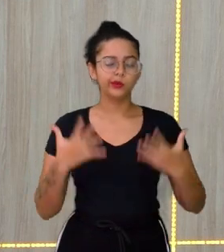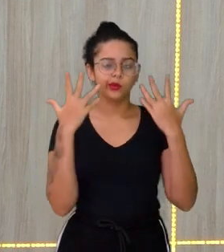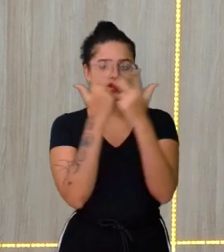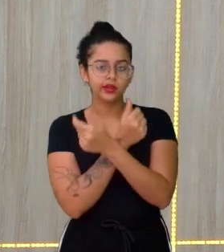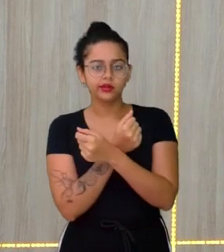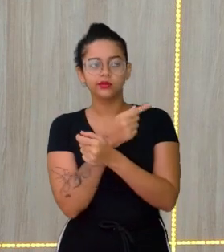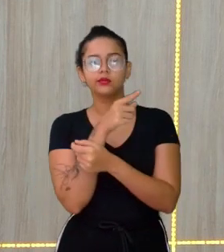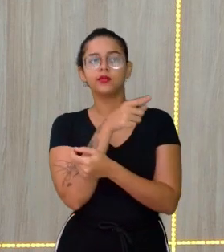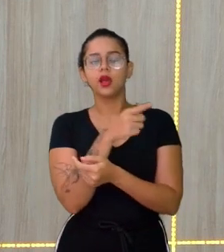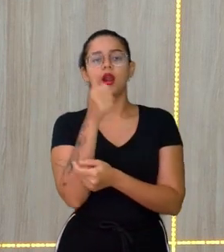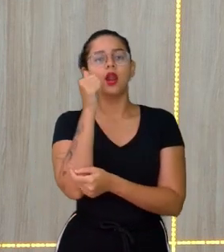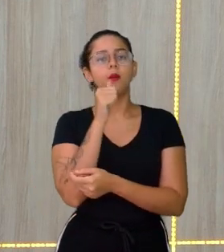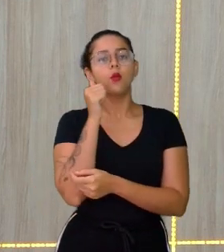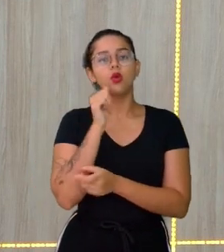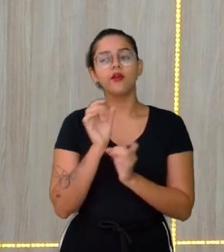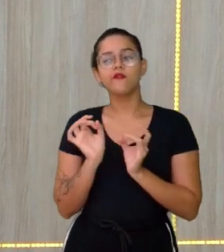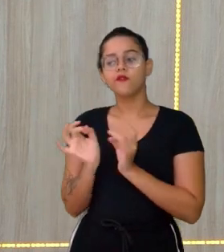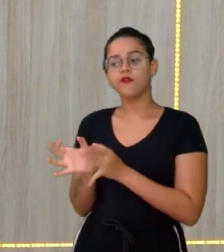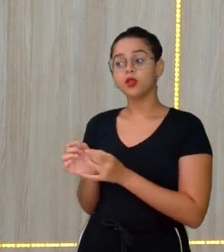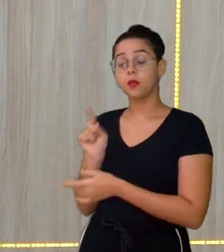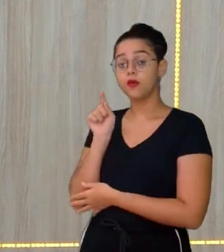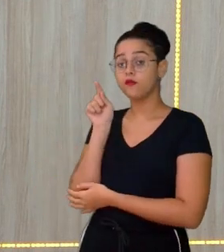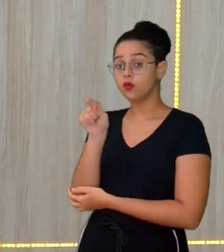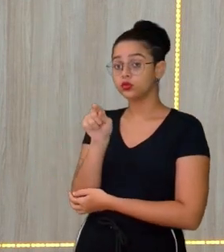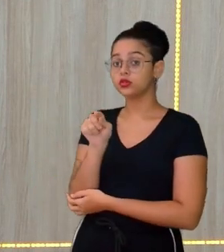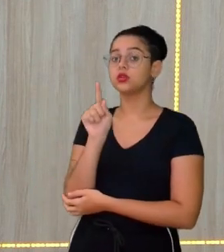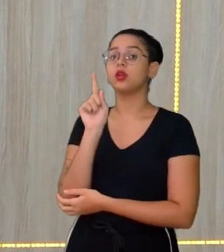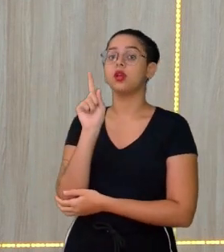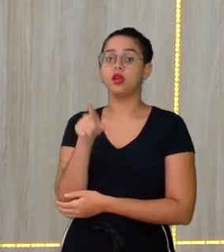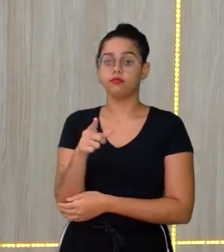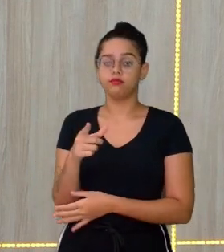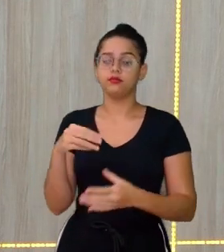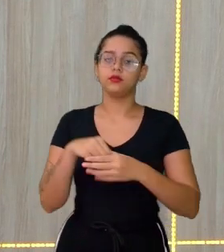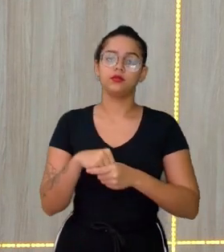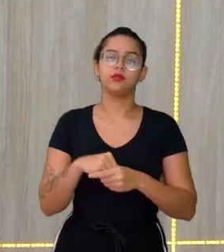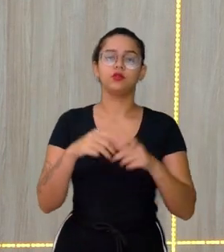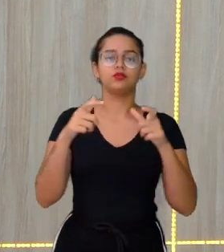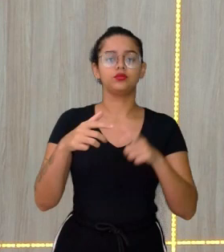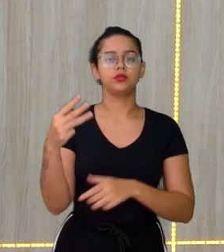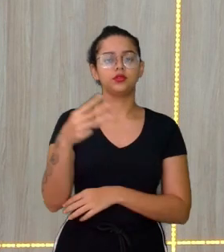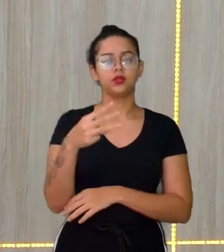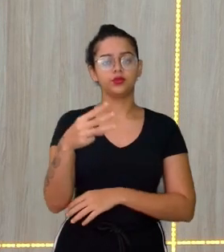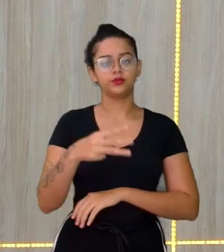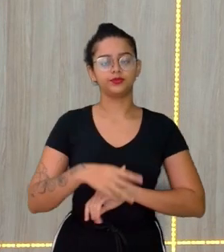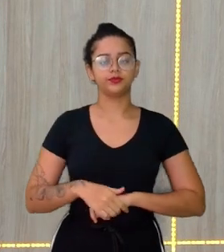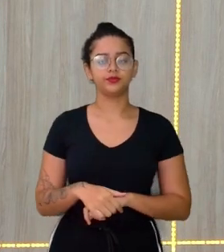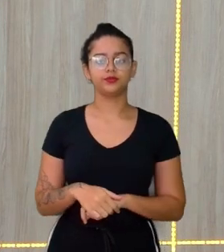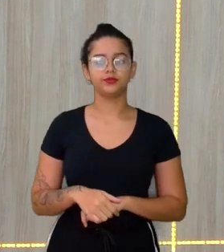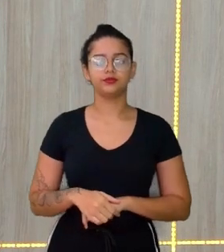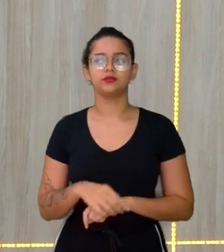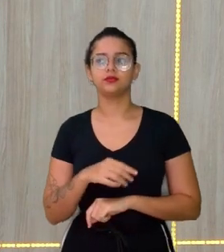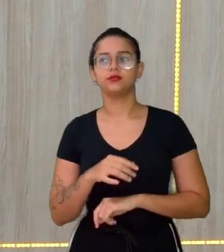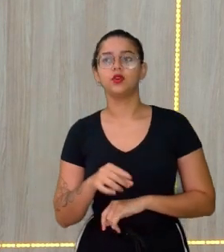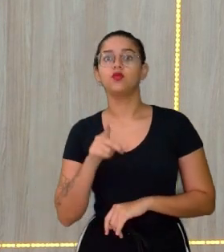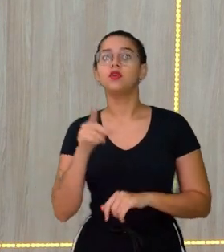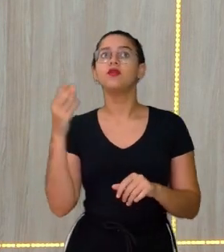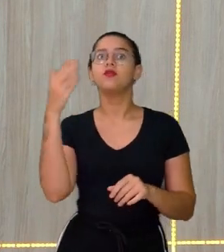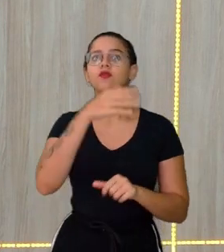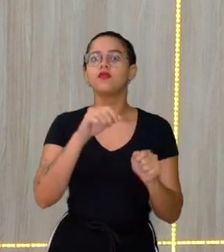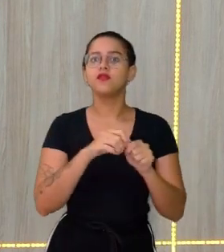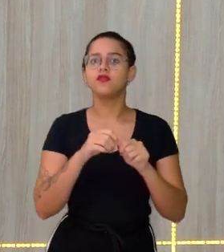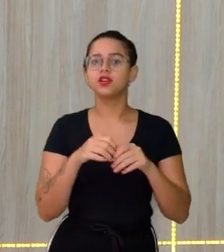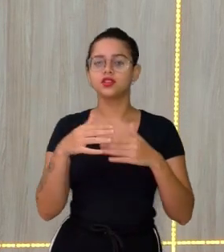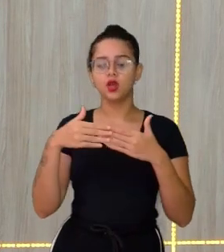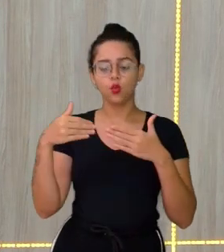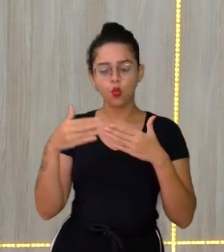E tal Aquela moça Que vendeu o vestido Para você E está inserida No setor Tessinário Você foi fazer as unhas